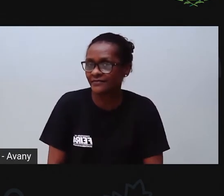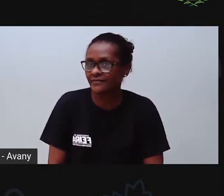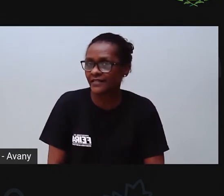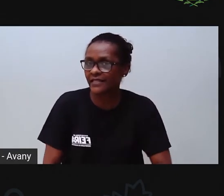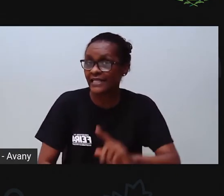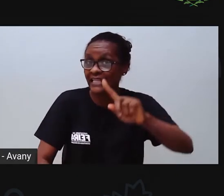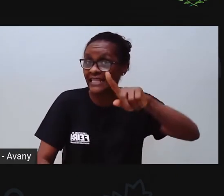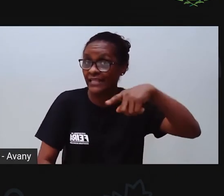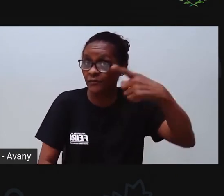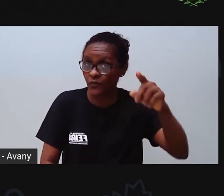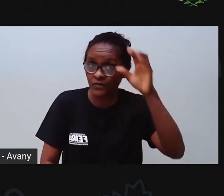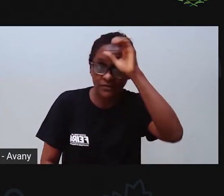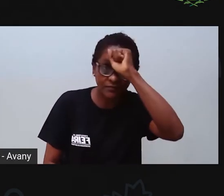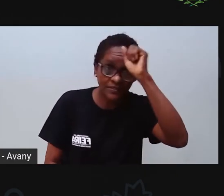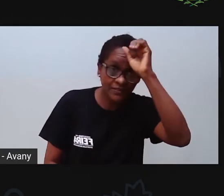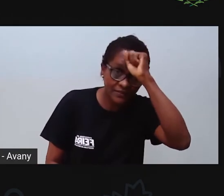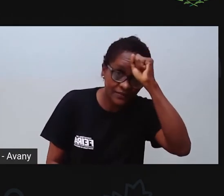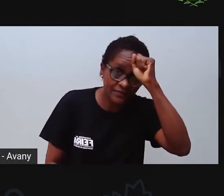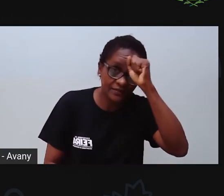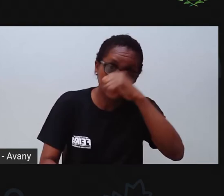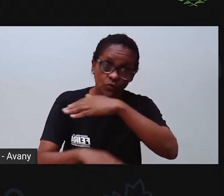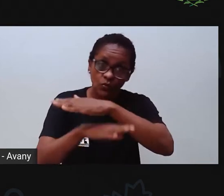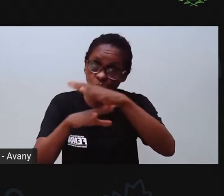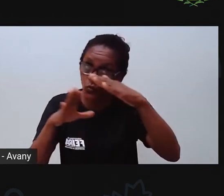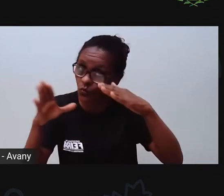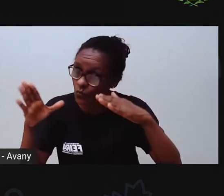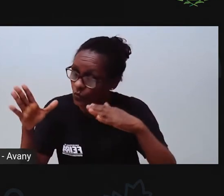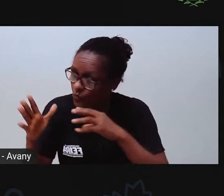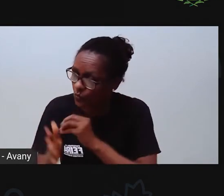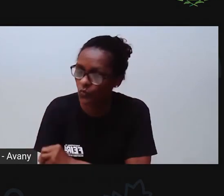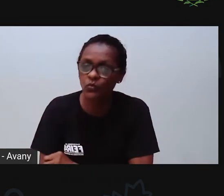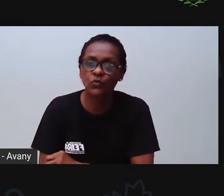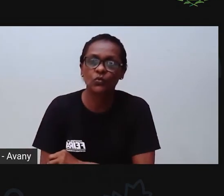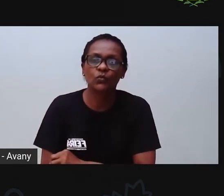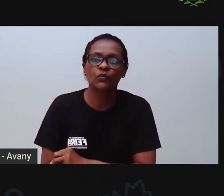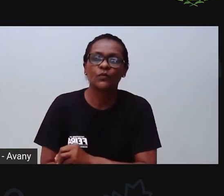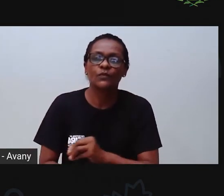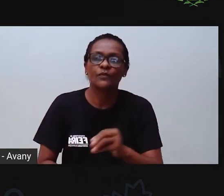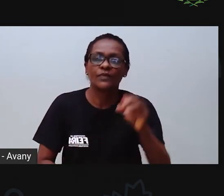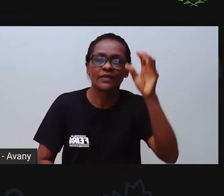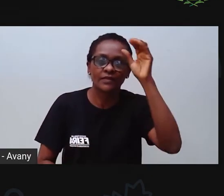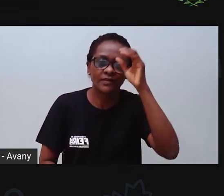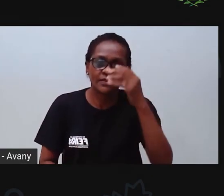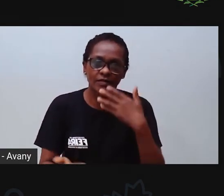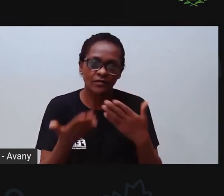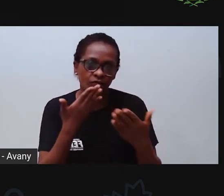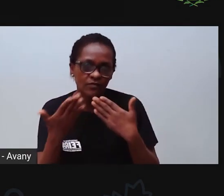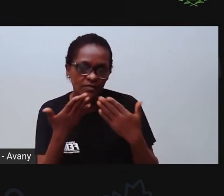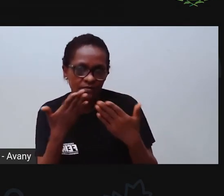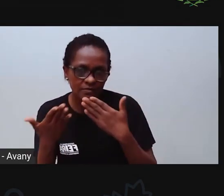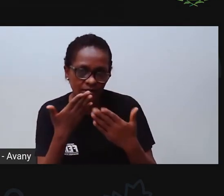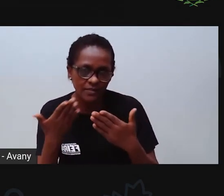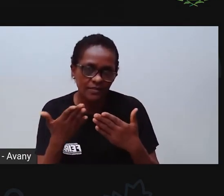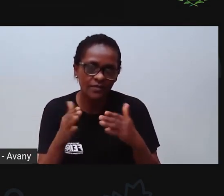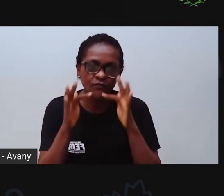que você aprendeu tudinho aqui que você vai ver na aula, você conversar com os adultos da sua casa para